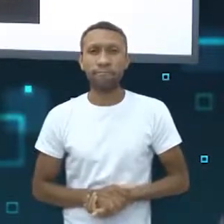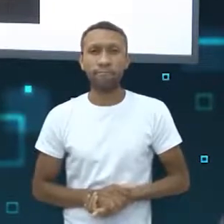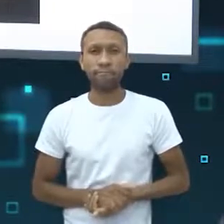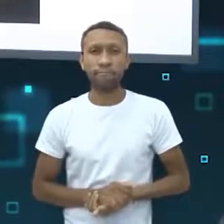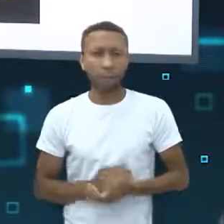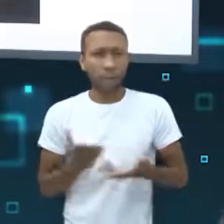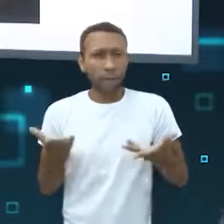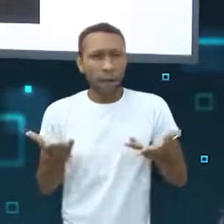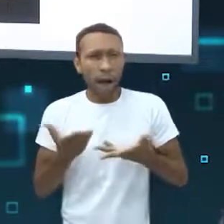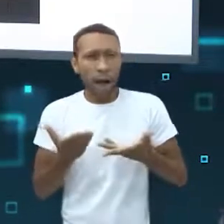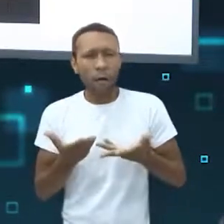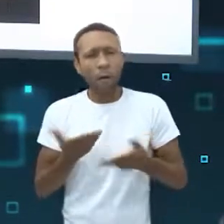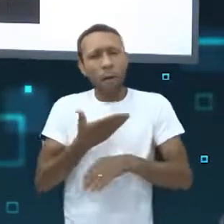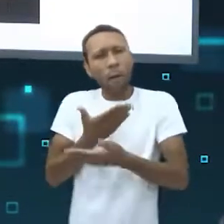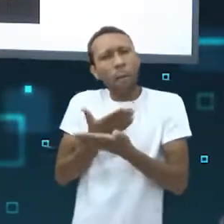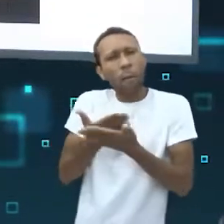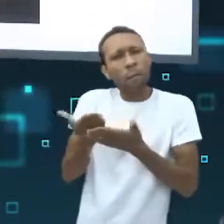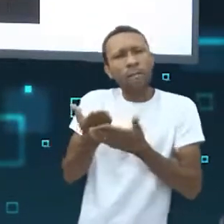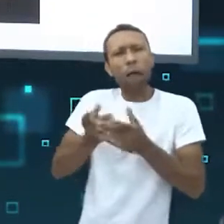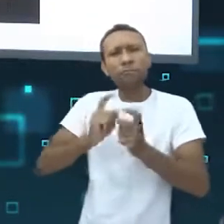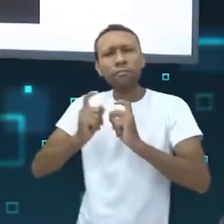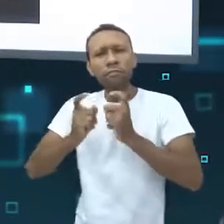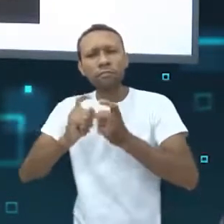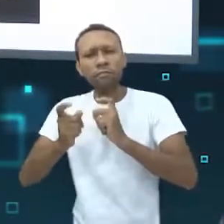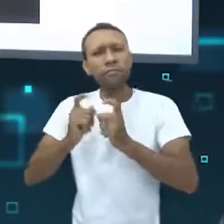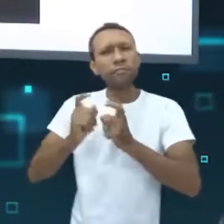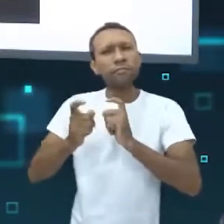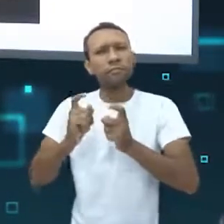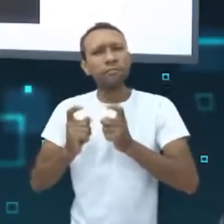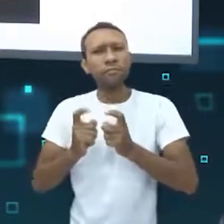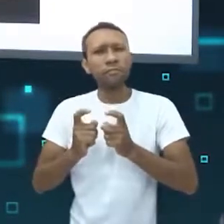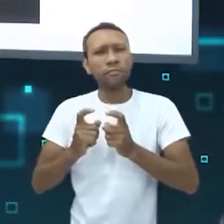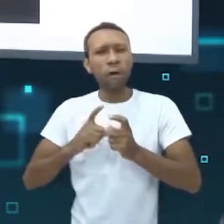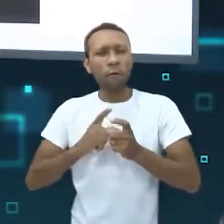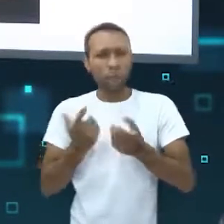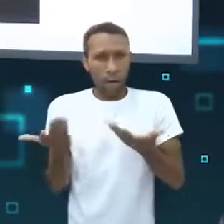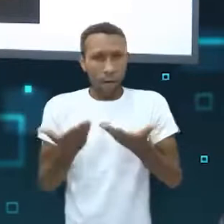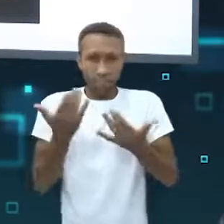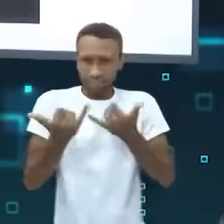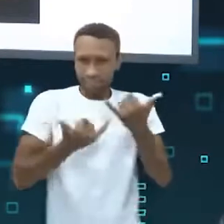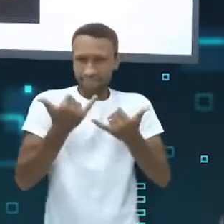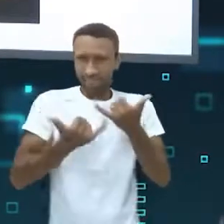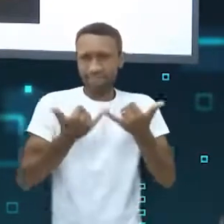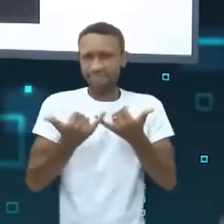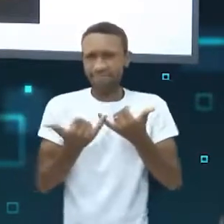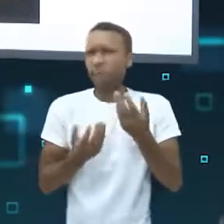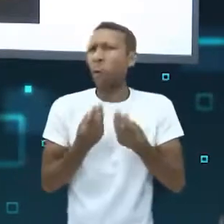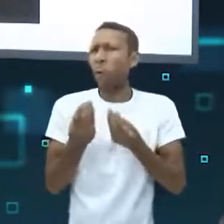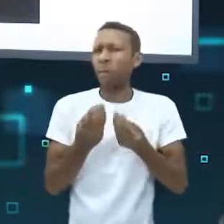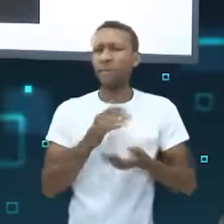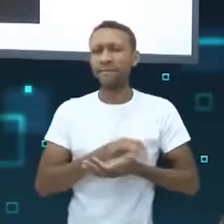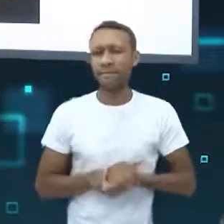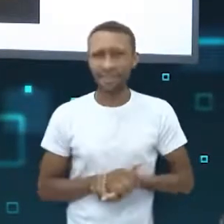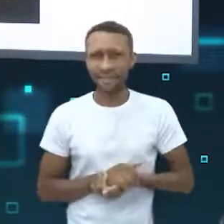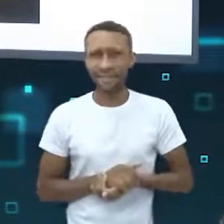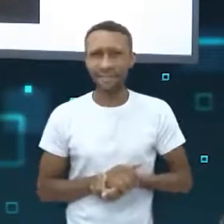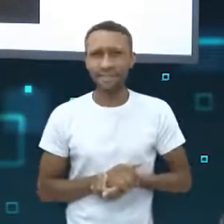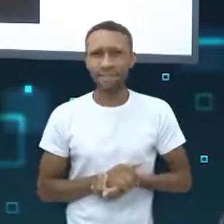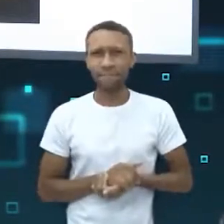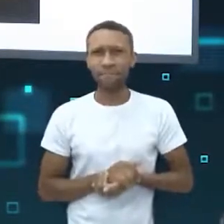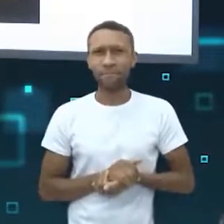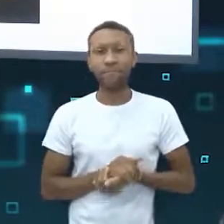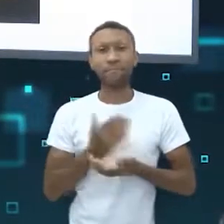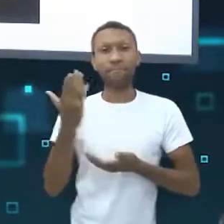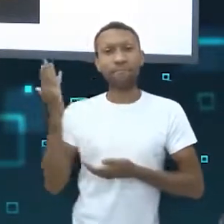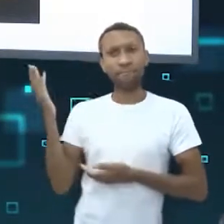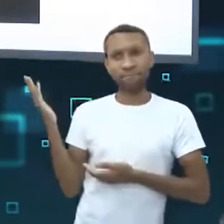Agora, para a gente debater um pouco esses conceitos, a gente vai fazer um jogo. Como que funciona esse jogo? É um